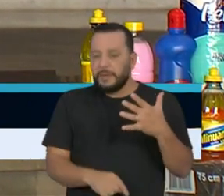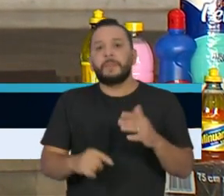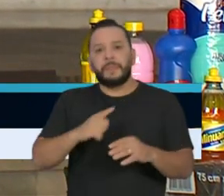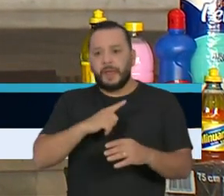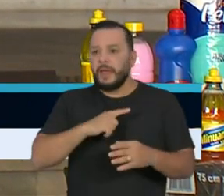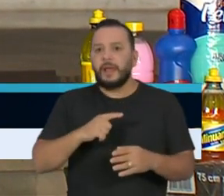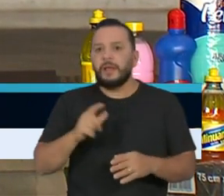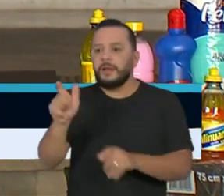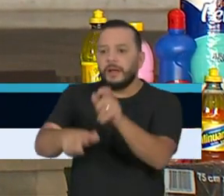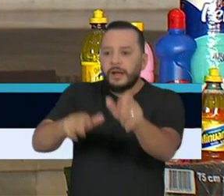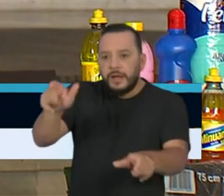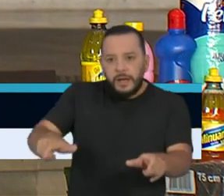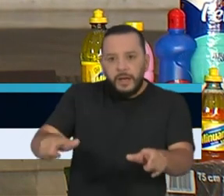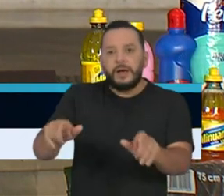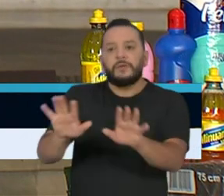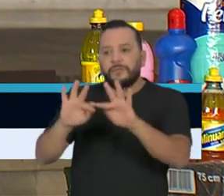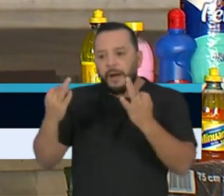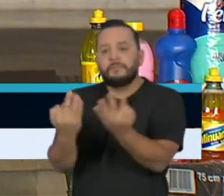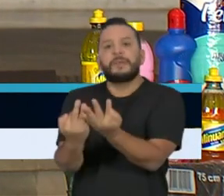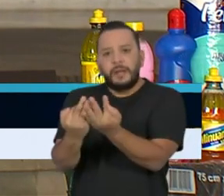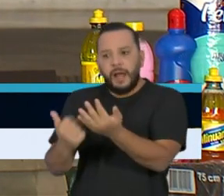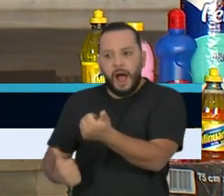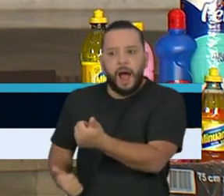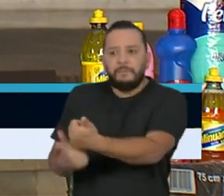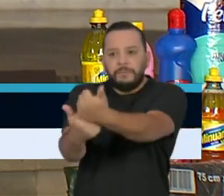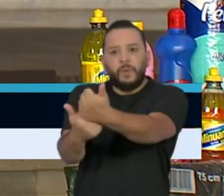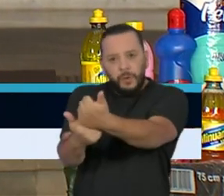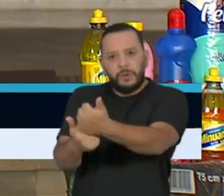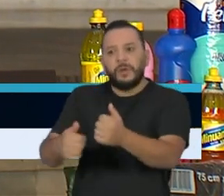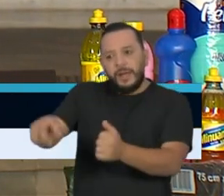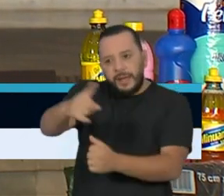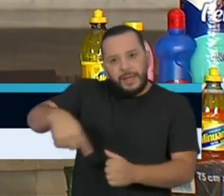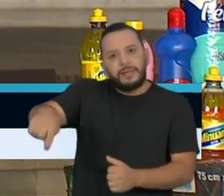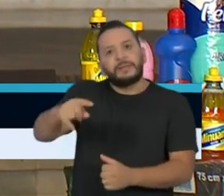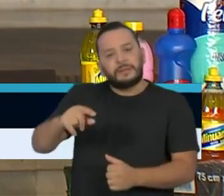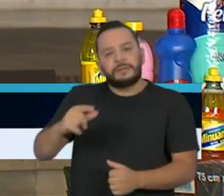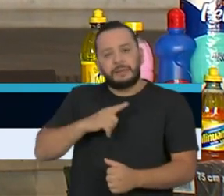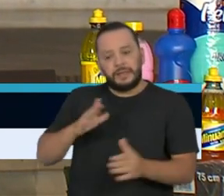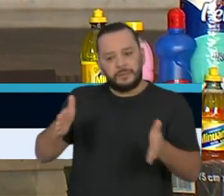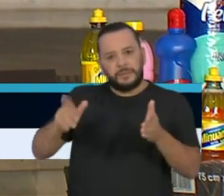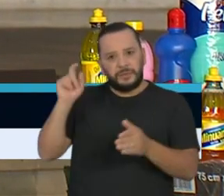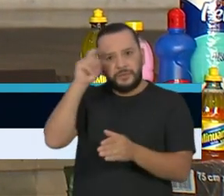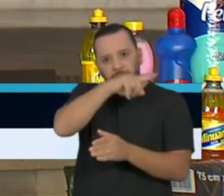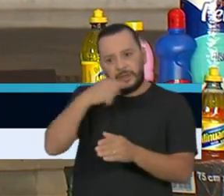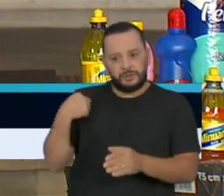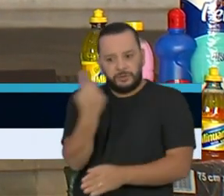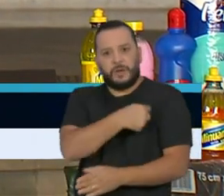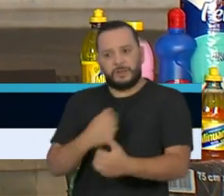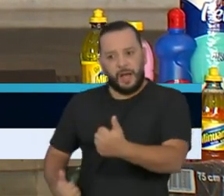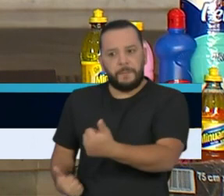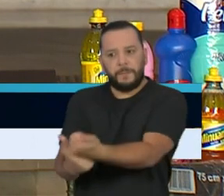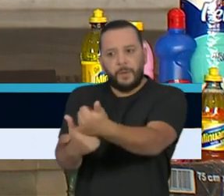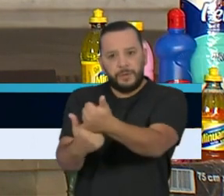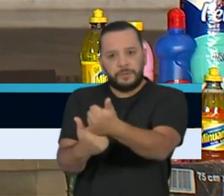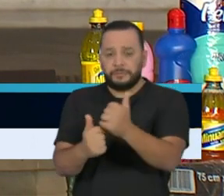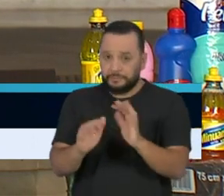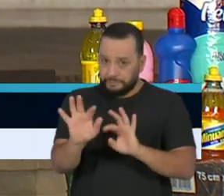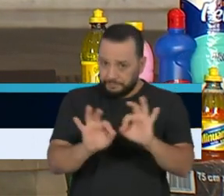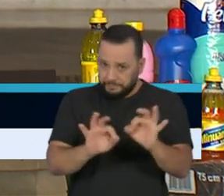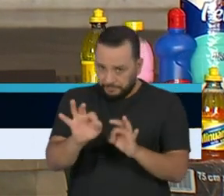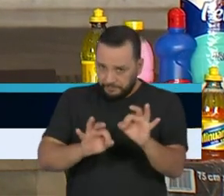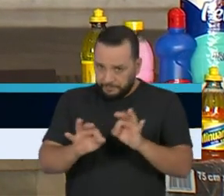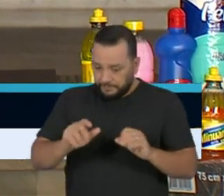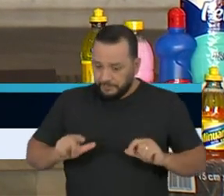indivíduos, famílias e comunidades no enfrentamento às suas dificuldades. Este plano de ação está